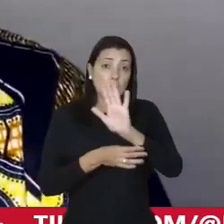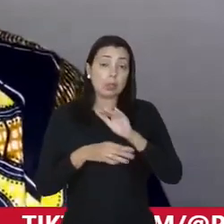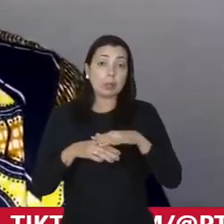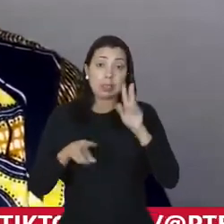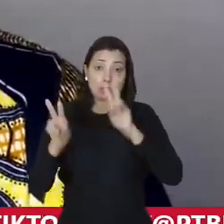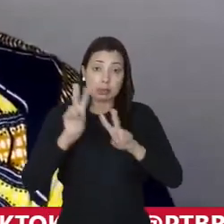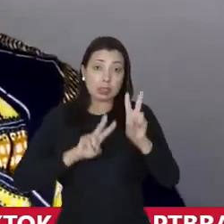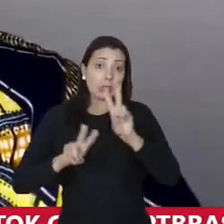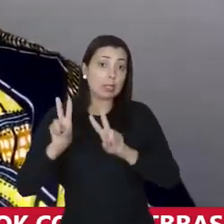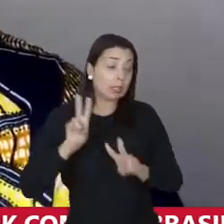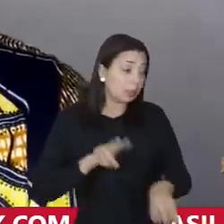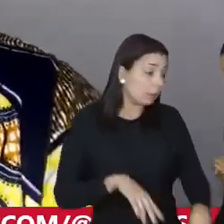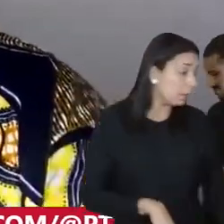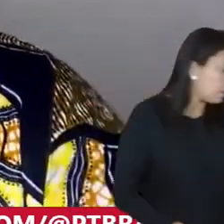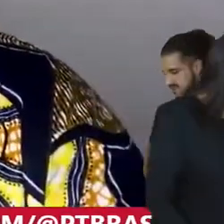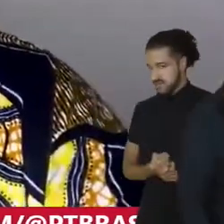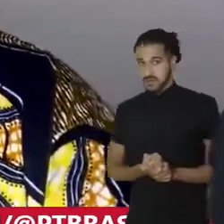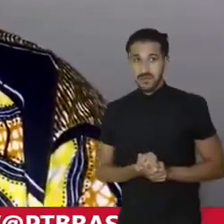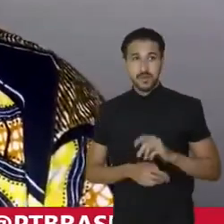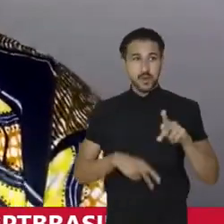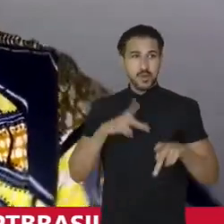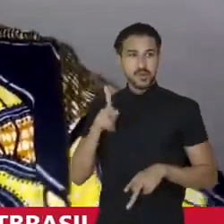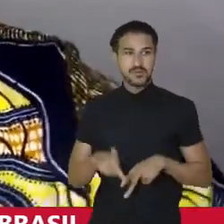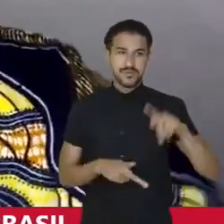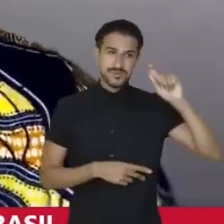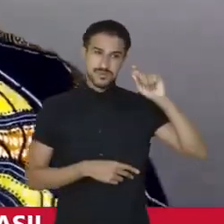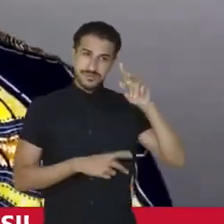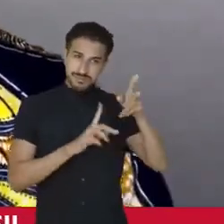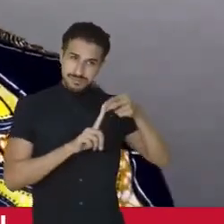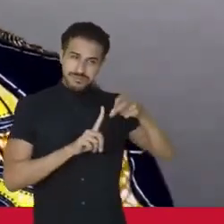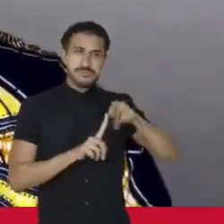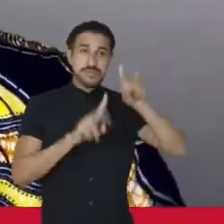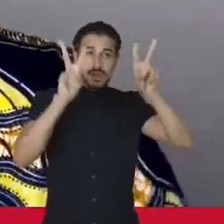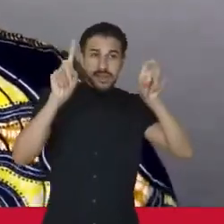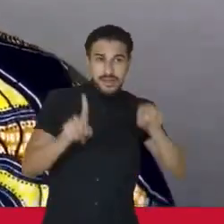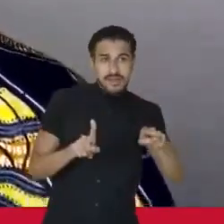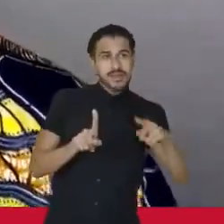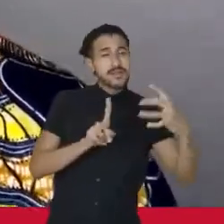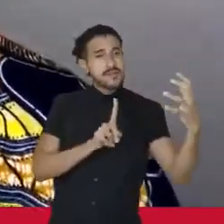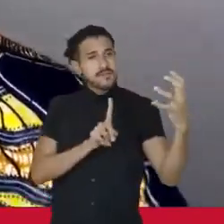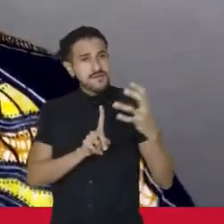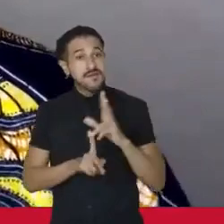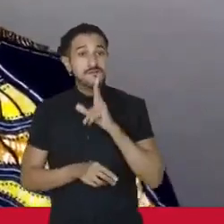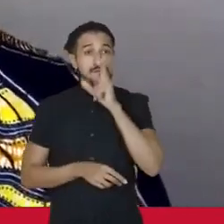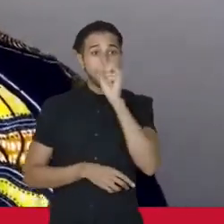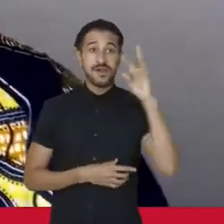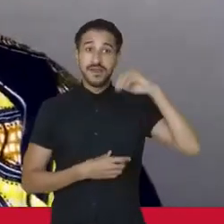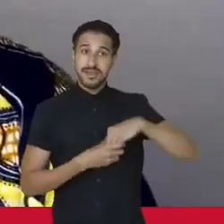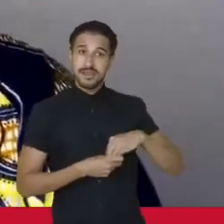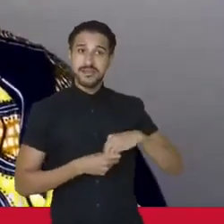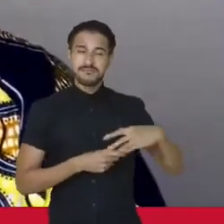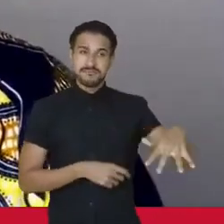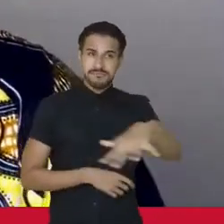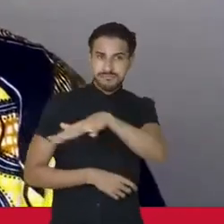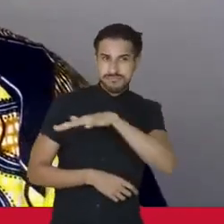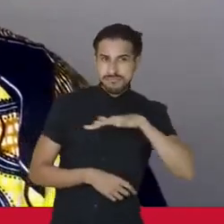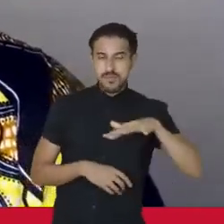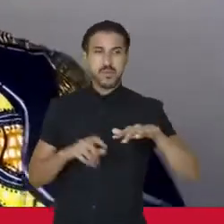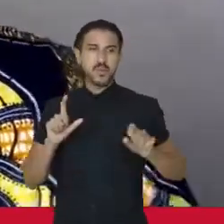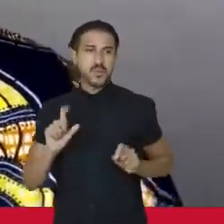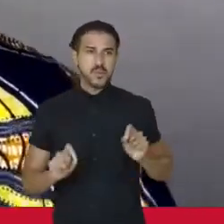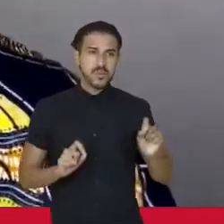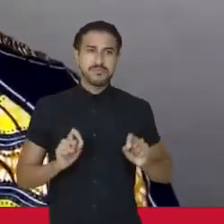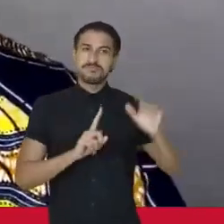visando aqui o município de Olinda, os povos indígenas e de como isso foi impactante dentro de um espaço que